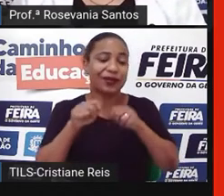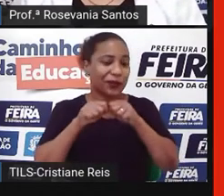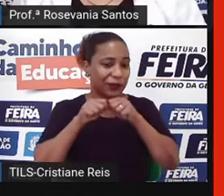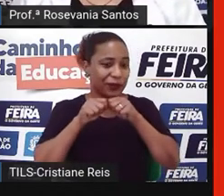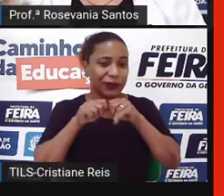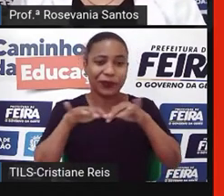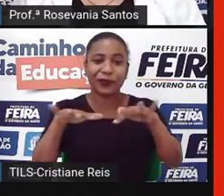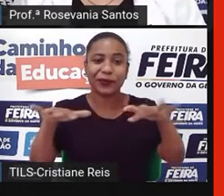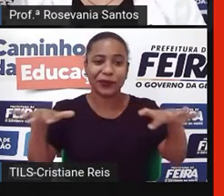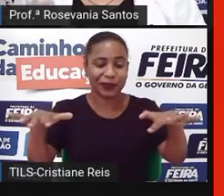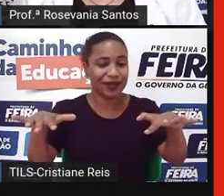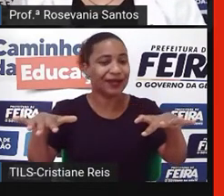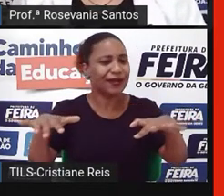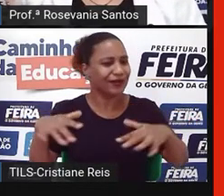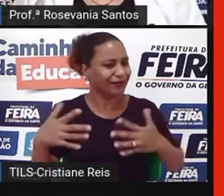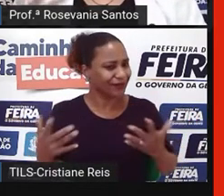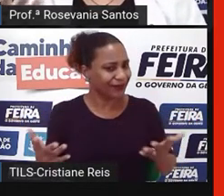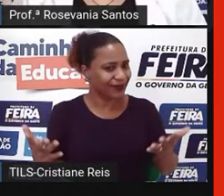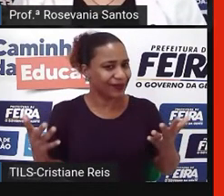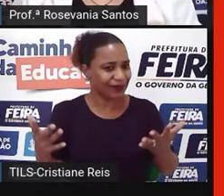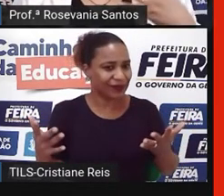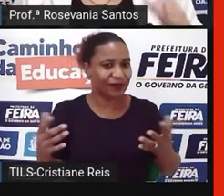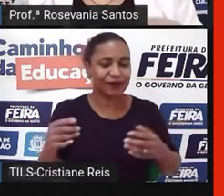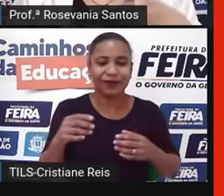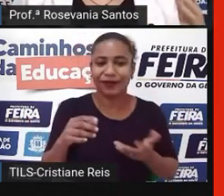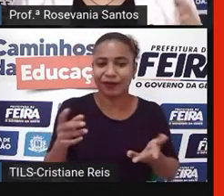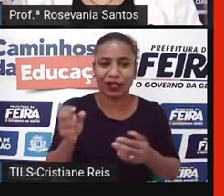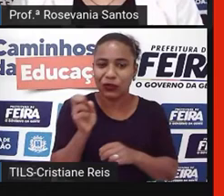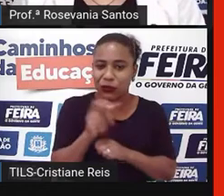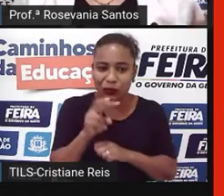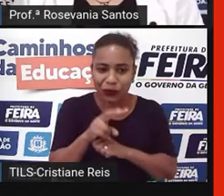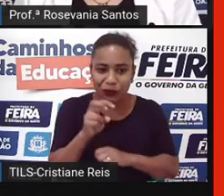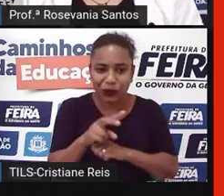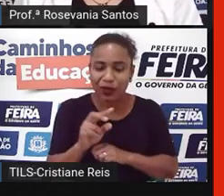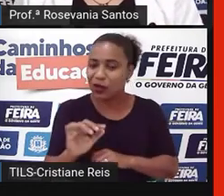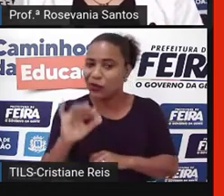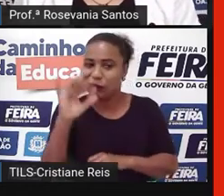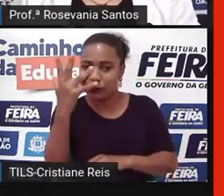China, e não é um vírus natural, que foi de contaminação,